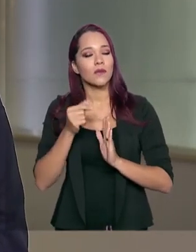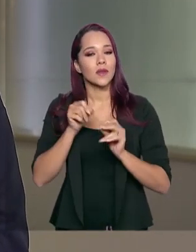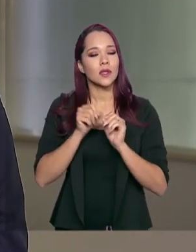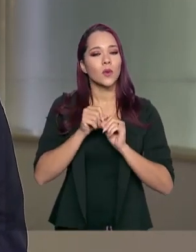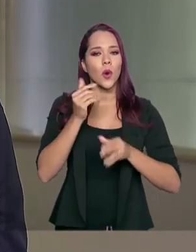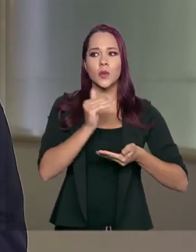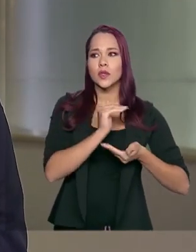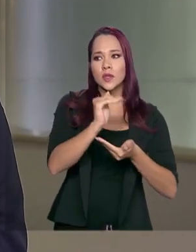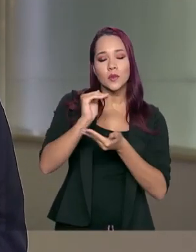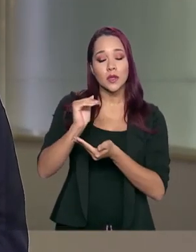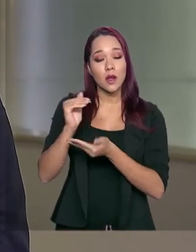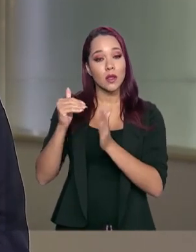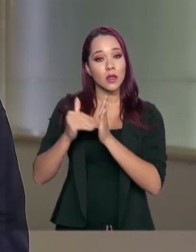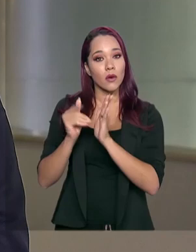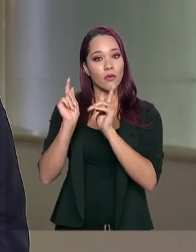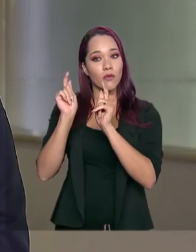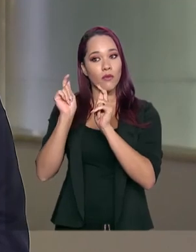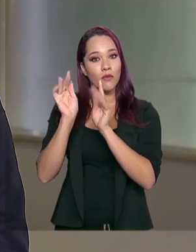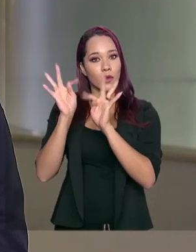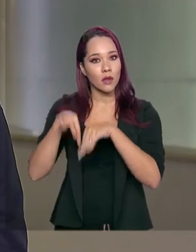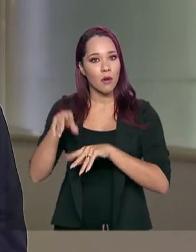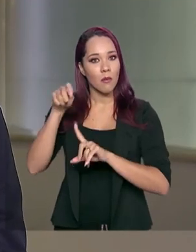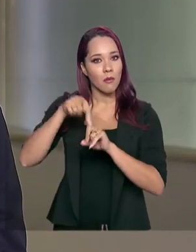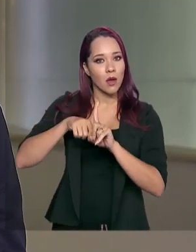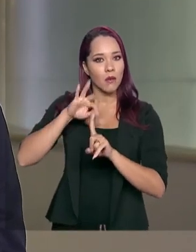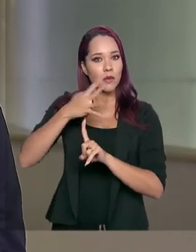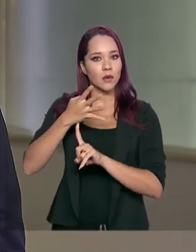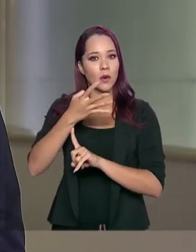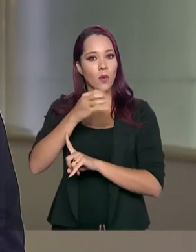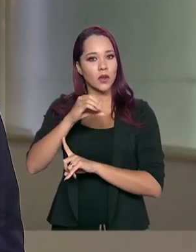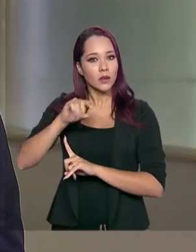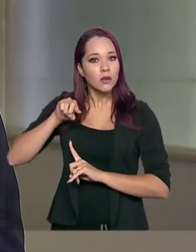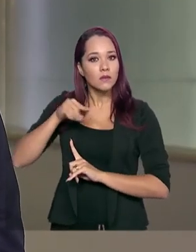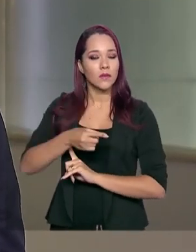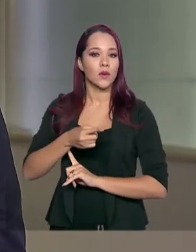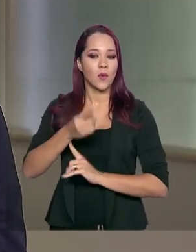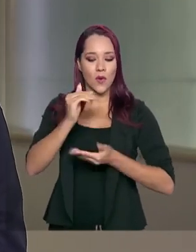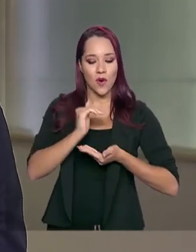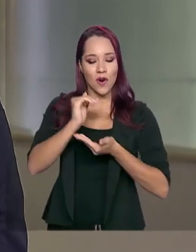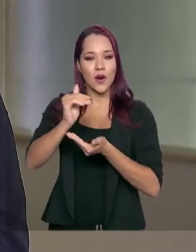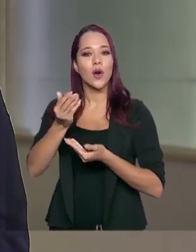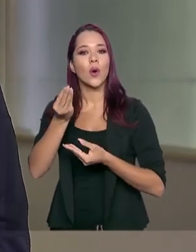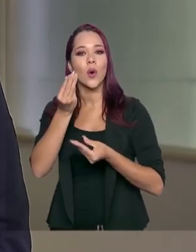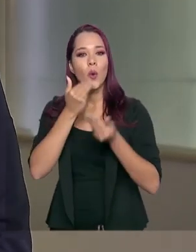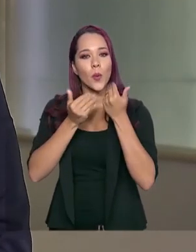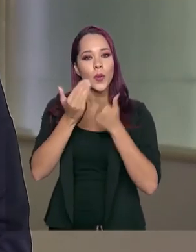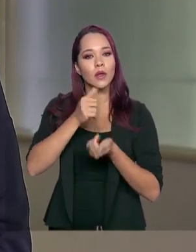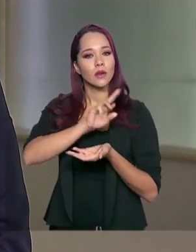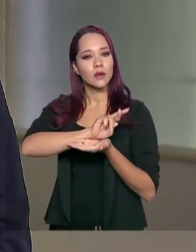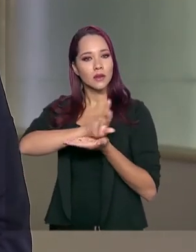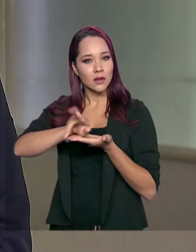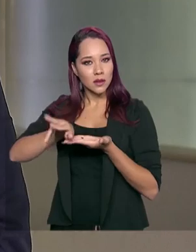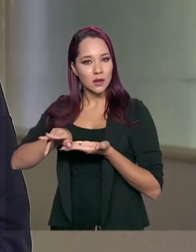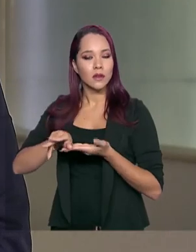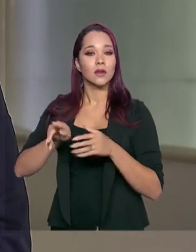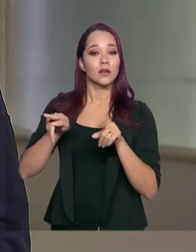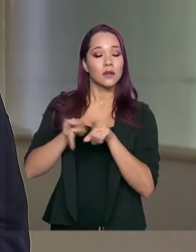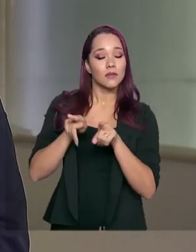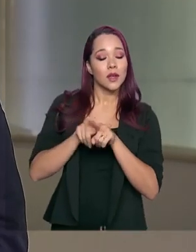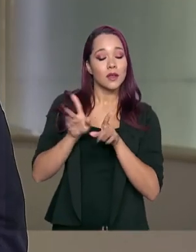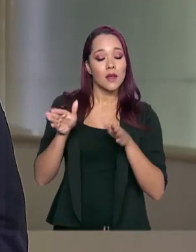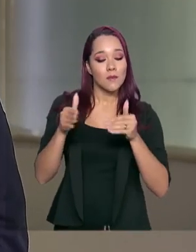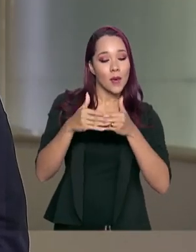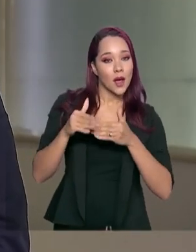distribuição até o final deste mês, de aproximadamente 400 mil cestas básicas, nós também estamos fazendo as